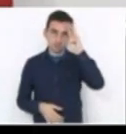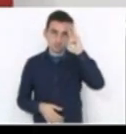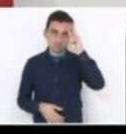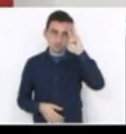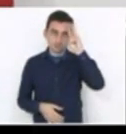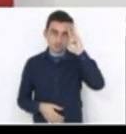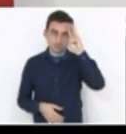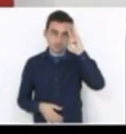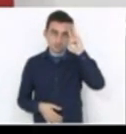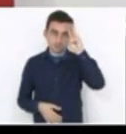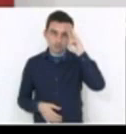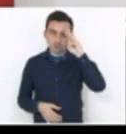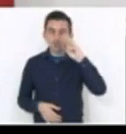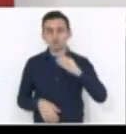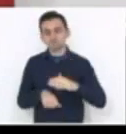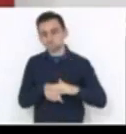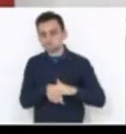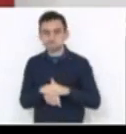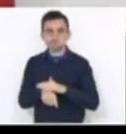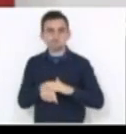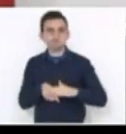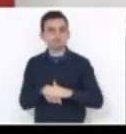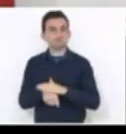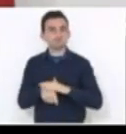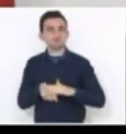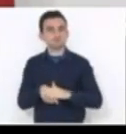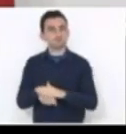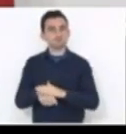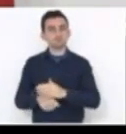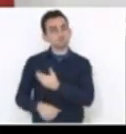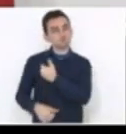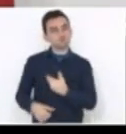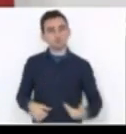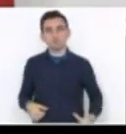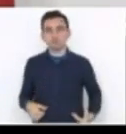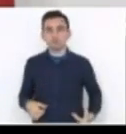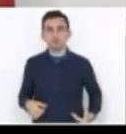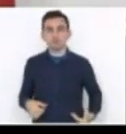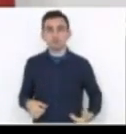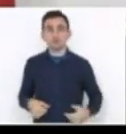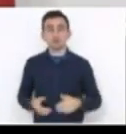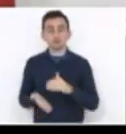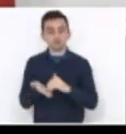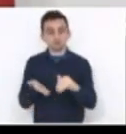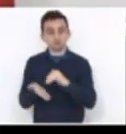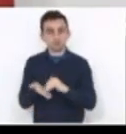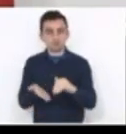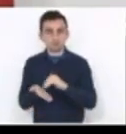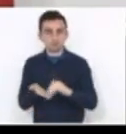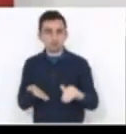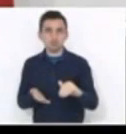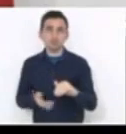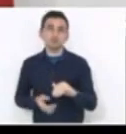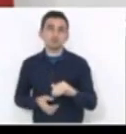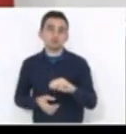após muitas exaustivas conversas com o governo, o secretário da Casa Civil, Nelson Serpa,